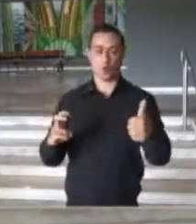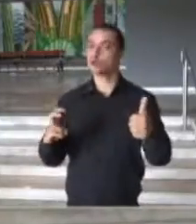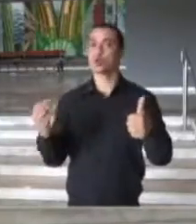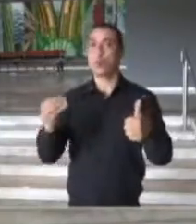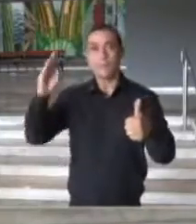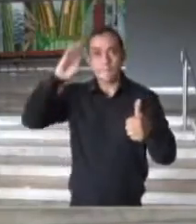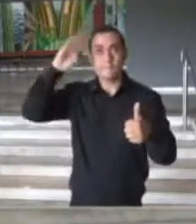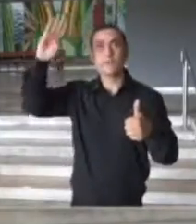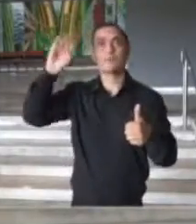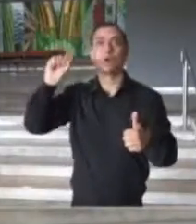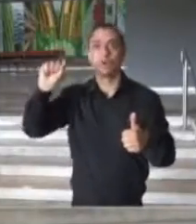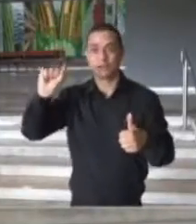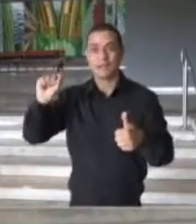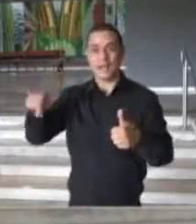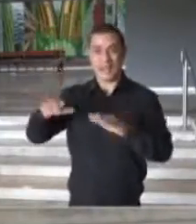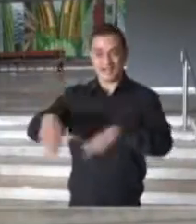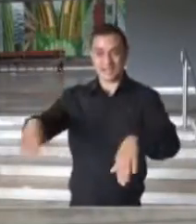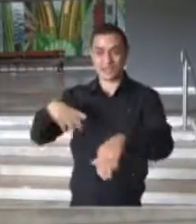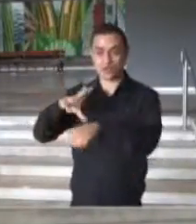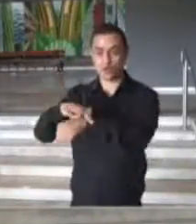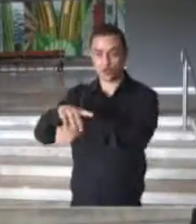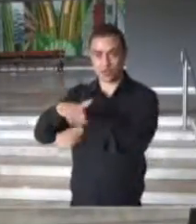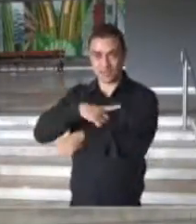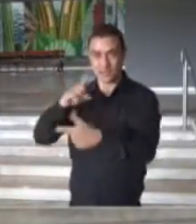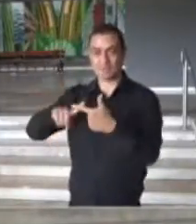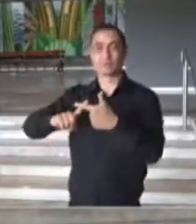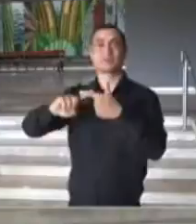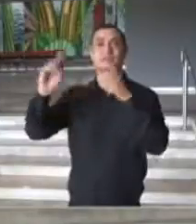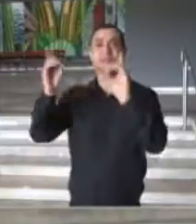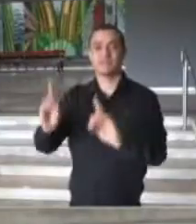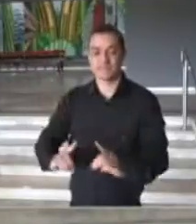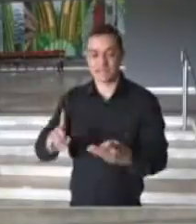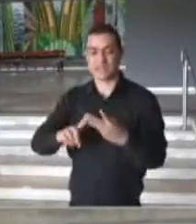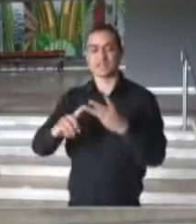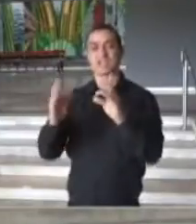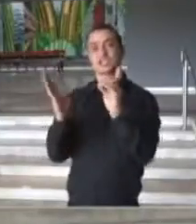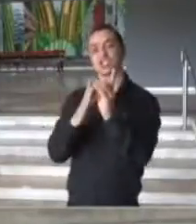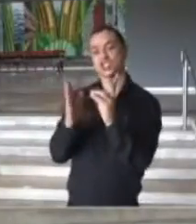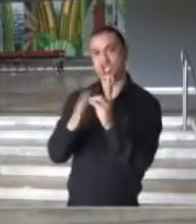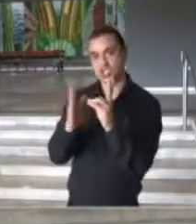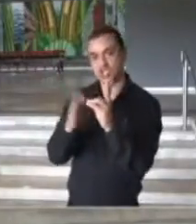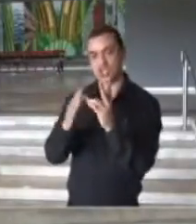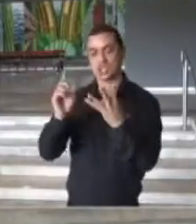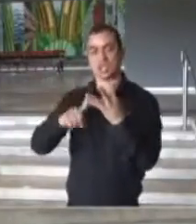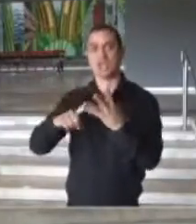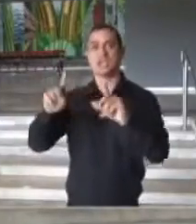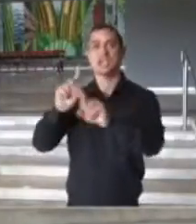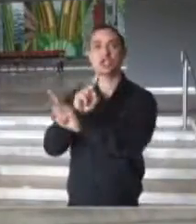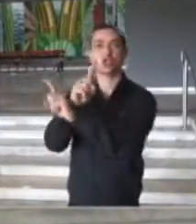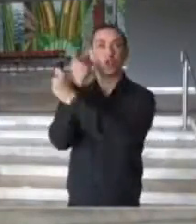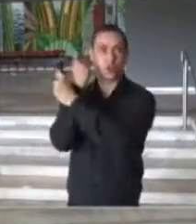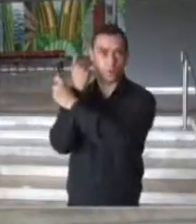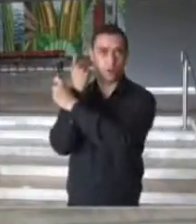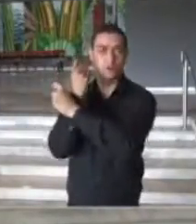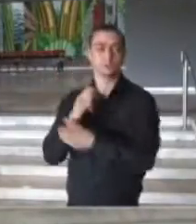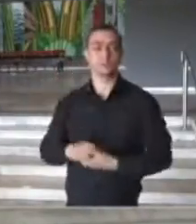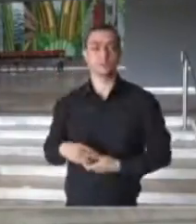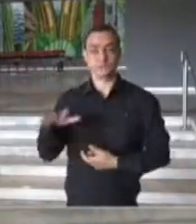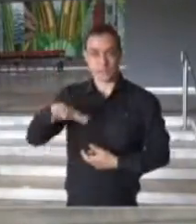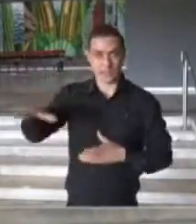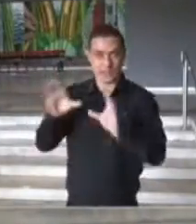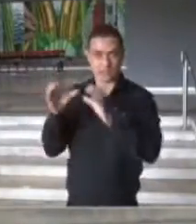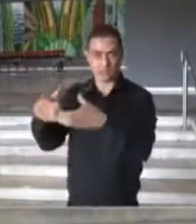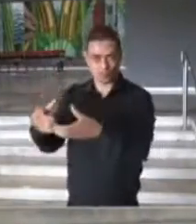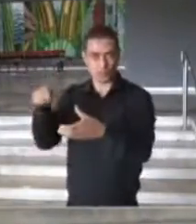a prioridade para comorbidades, deficiências indígenas e quilombolas. Essas comorbidades, elas são consideradas pelo